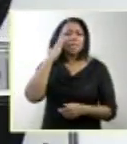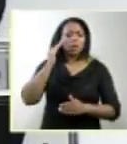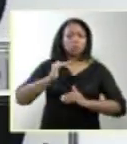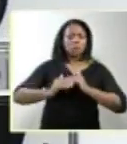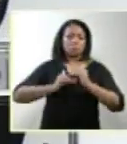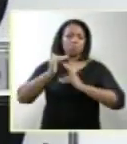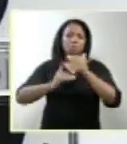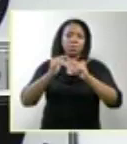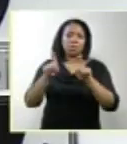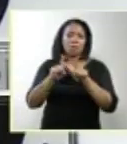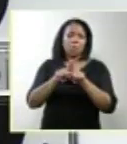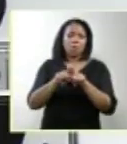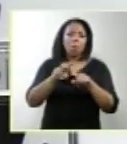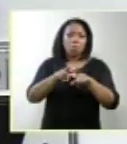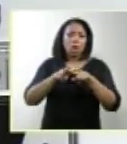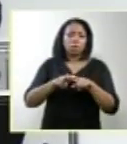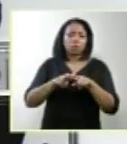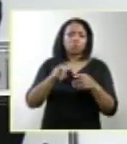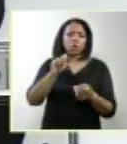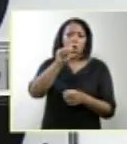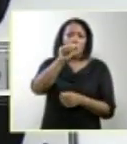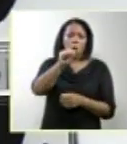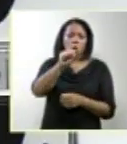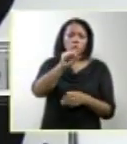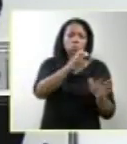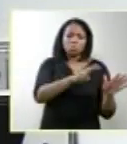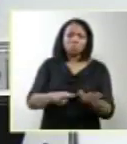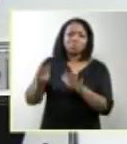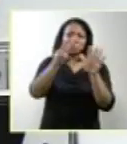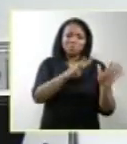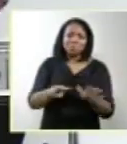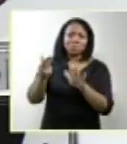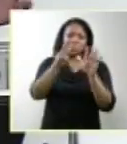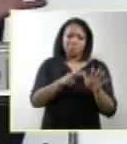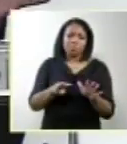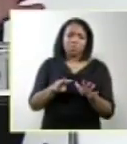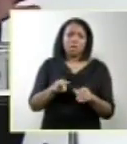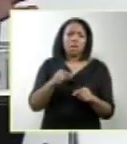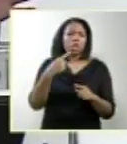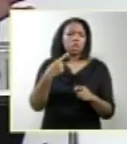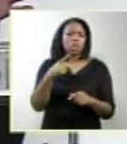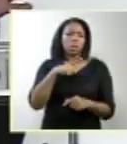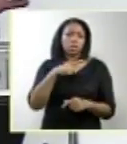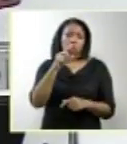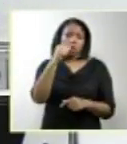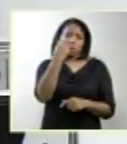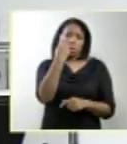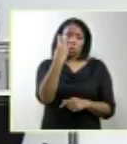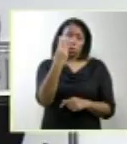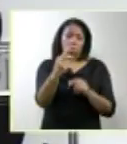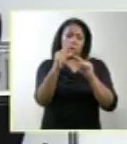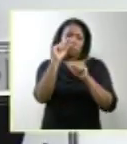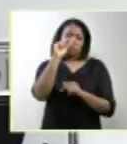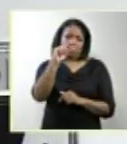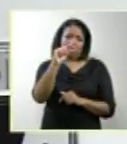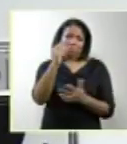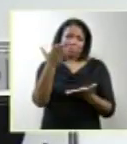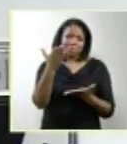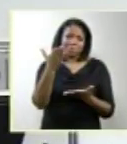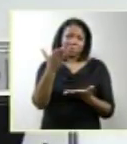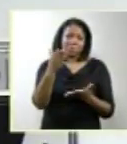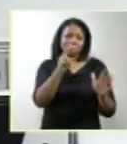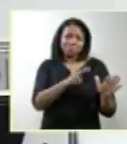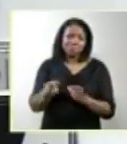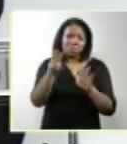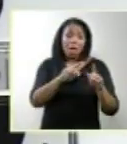fetal no feto tão pequeno. Um feto de oito semanas, nós temos um feto aproximadamente dois centímetros e meio. Agora, com certeza,